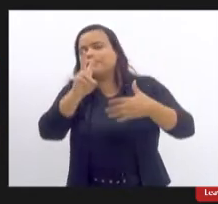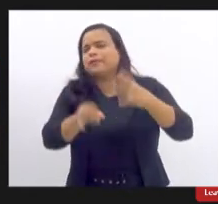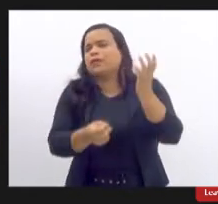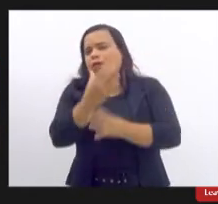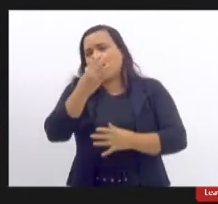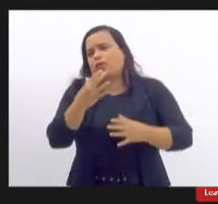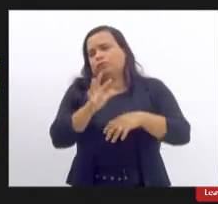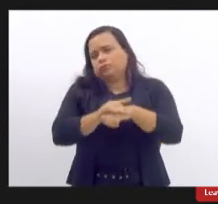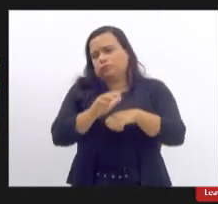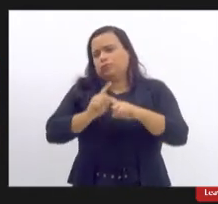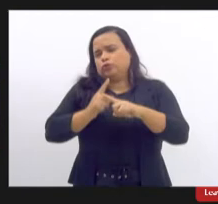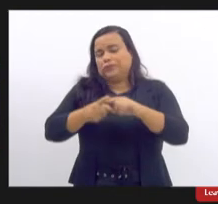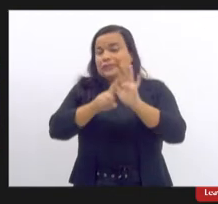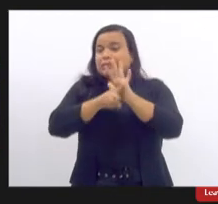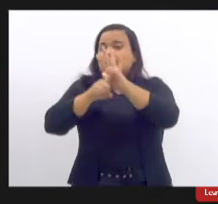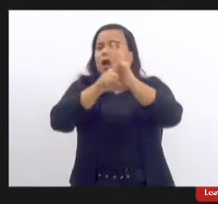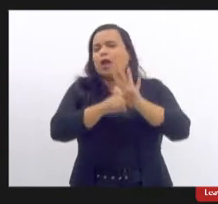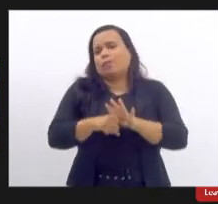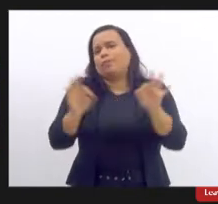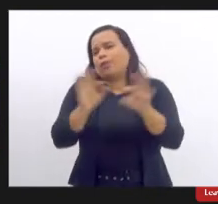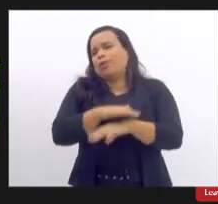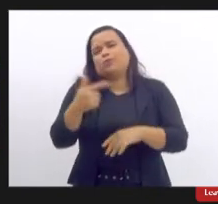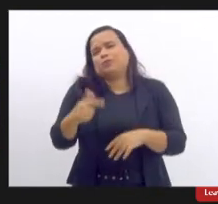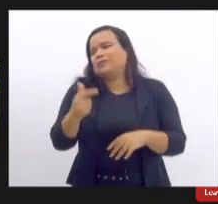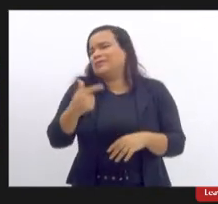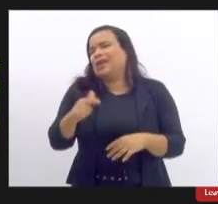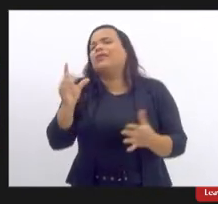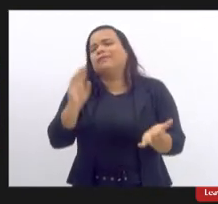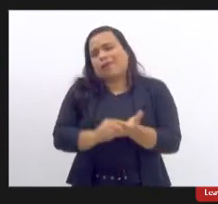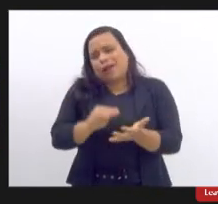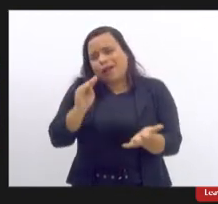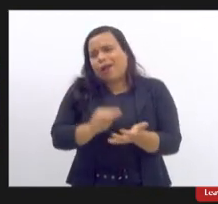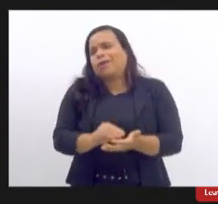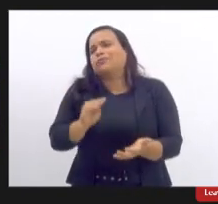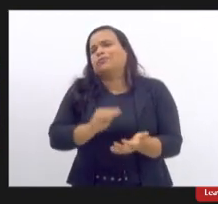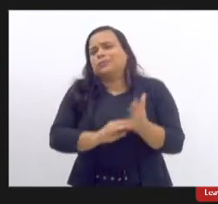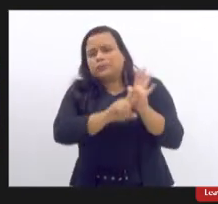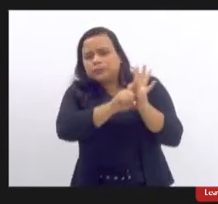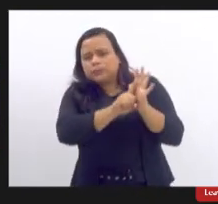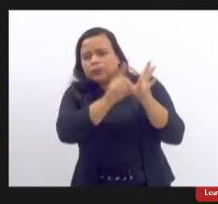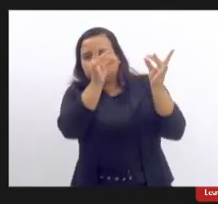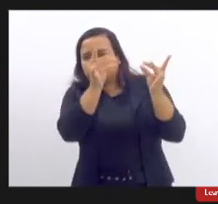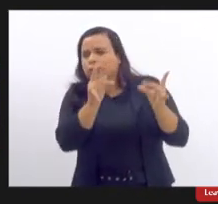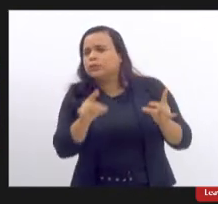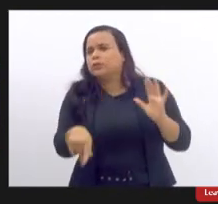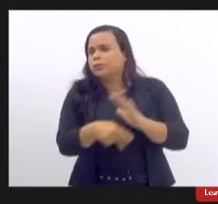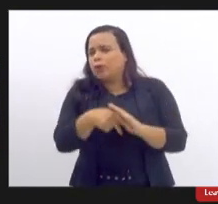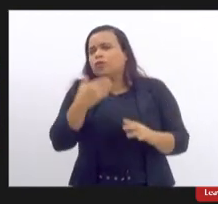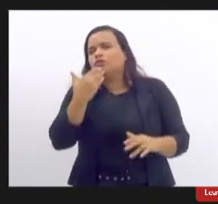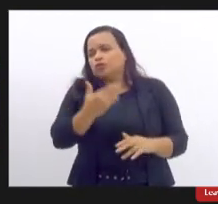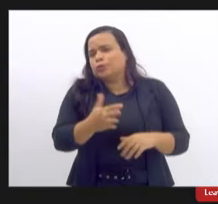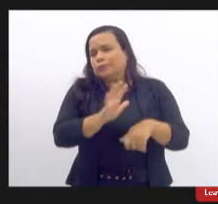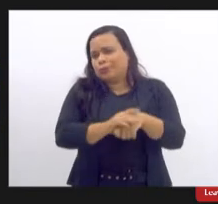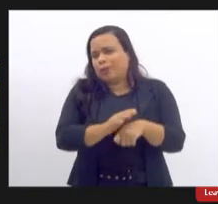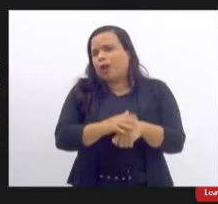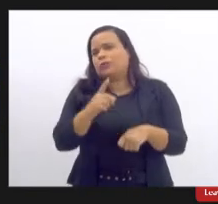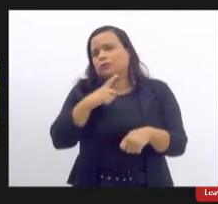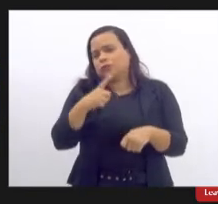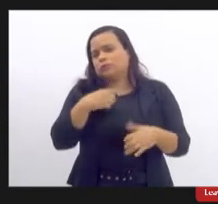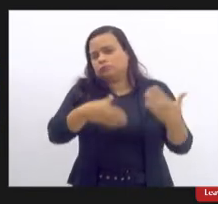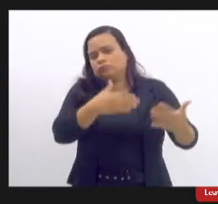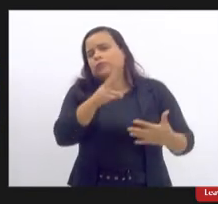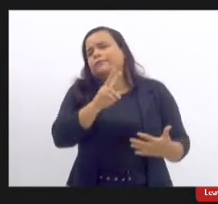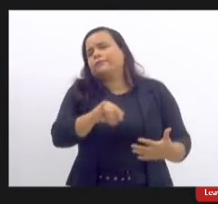porque não existe um exame nem uma uma triagem específica para esse tipo de doença né